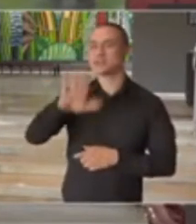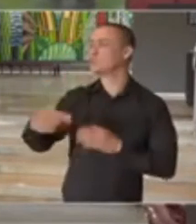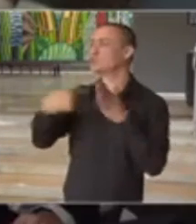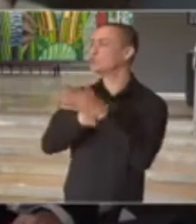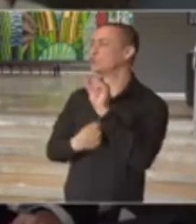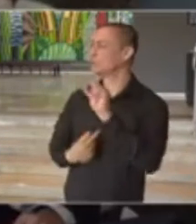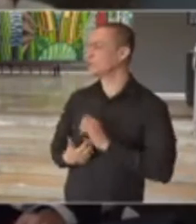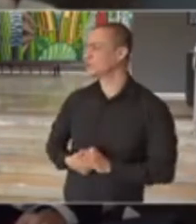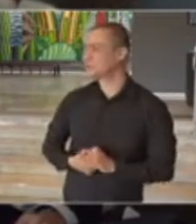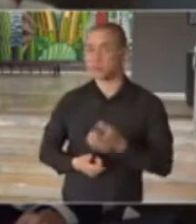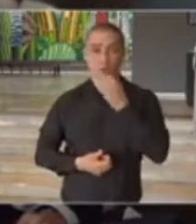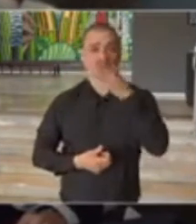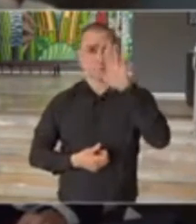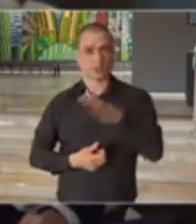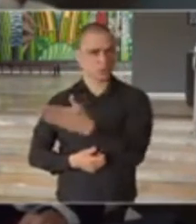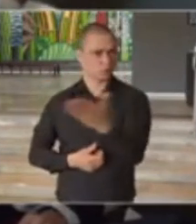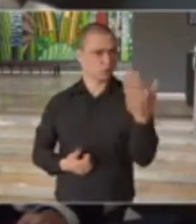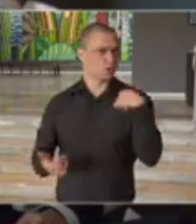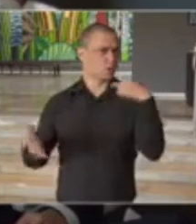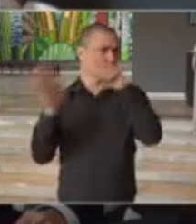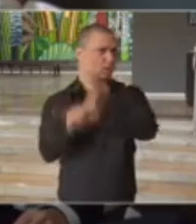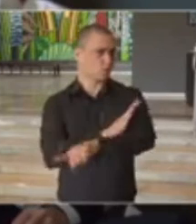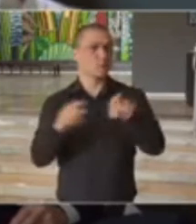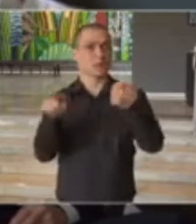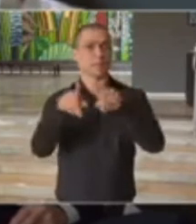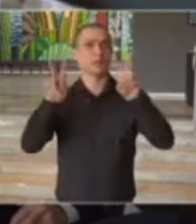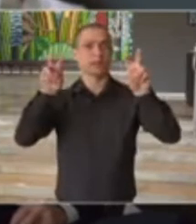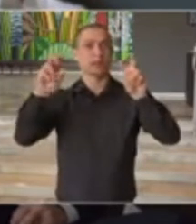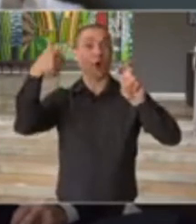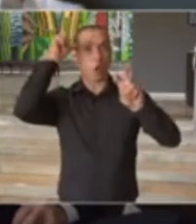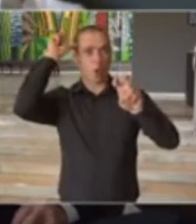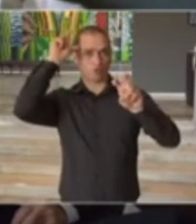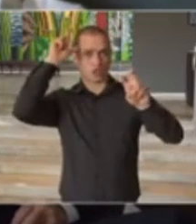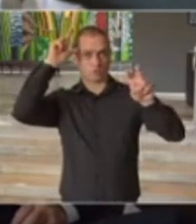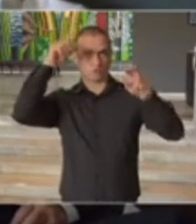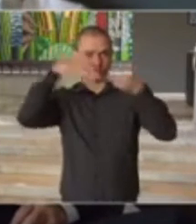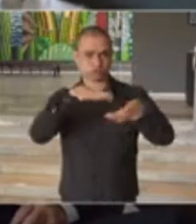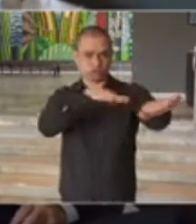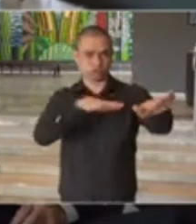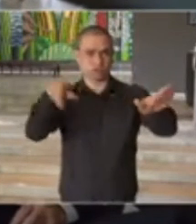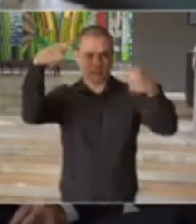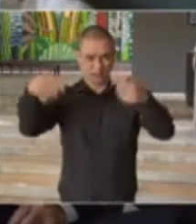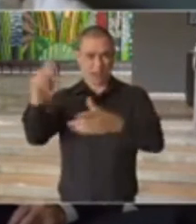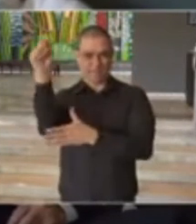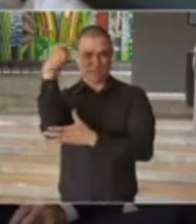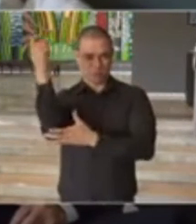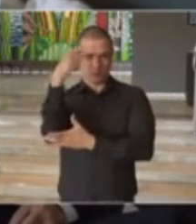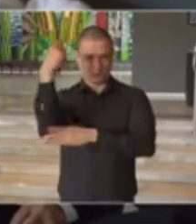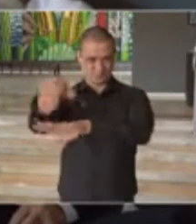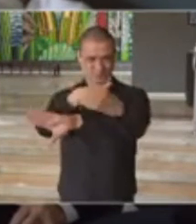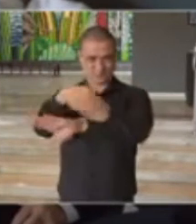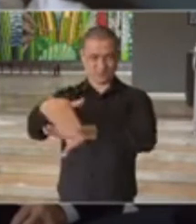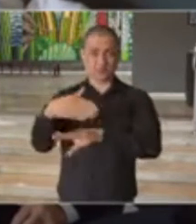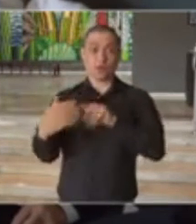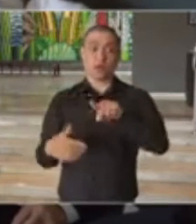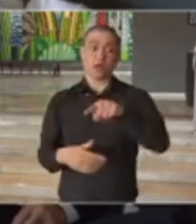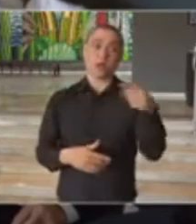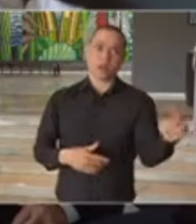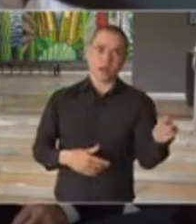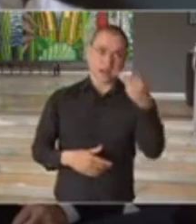favor. Boa tarde a todos. A minha pergunta também em relação à manifestação de ontem na Avenida Paulista, pelo lado dos